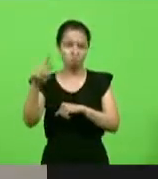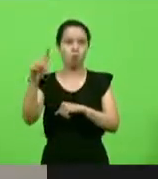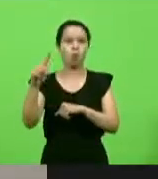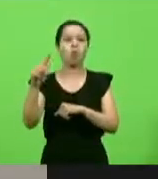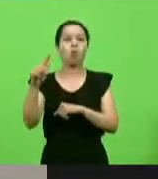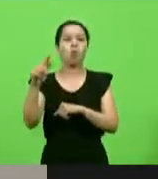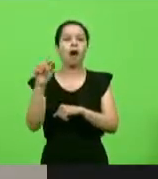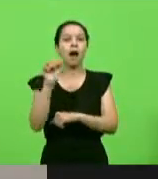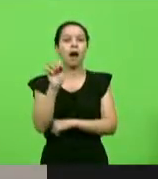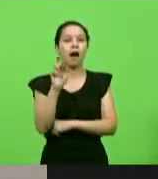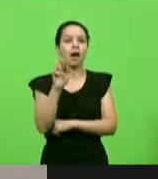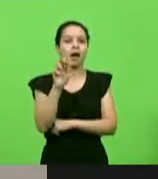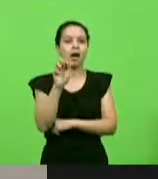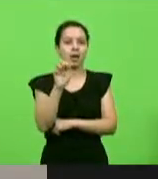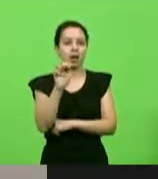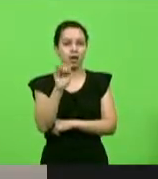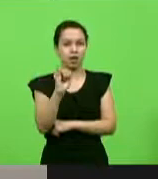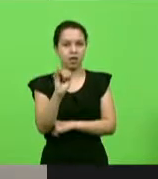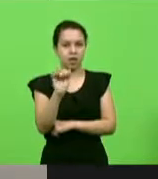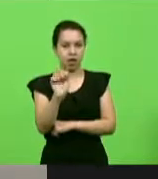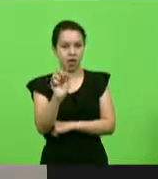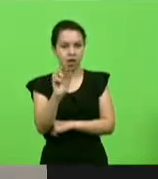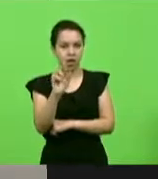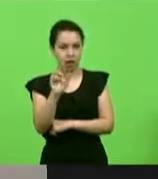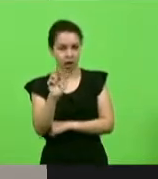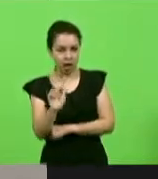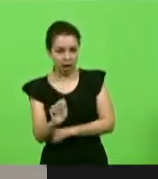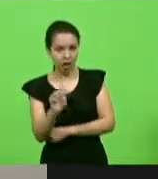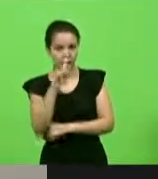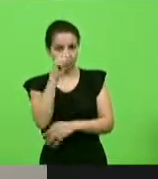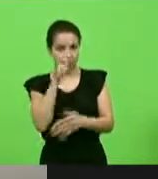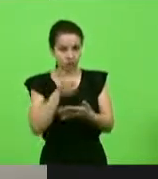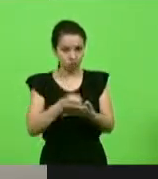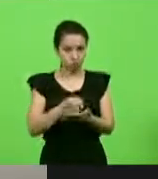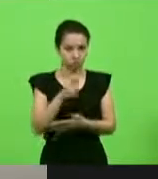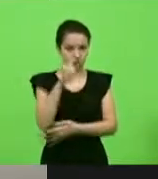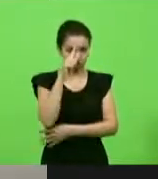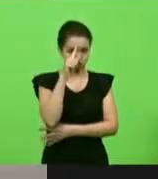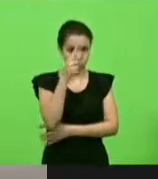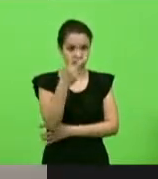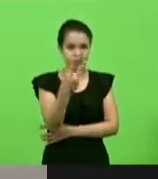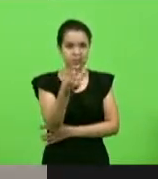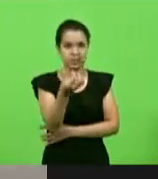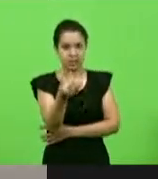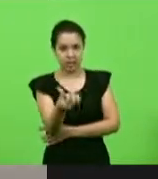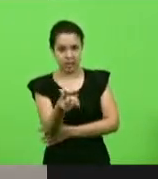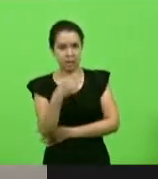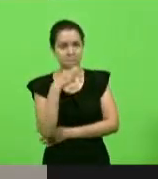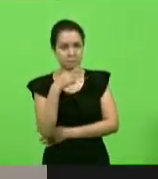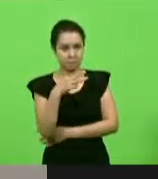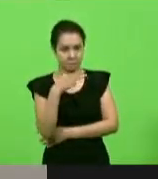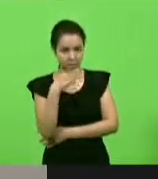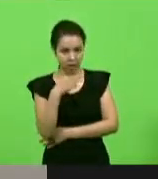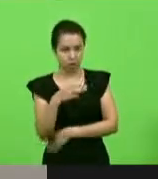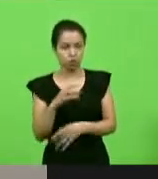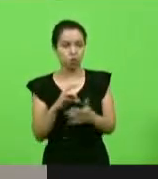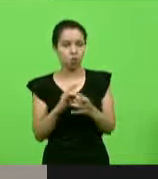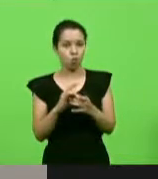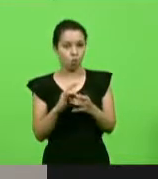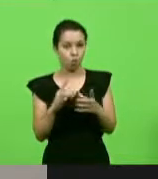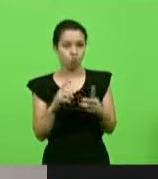no dia 26 de março, duas ações públicas, com pedido